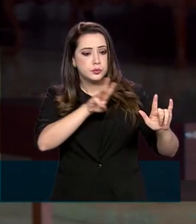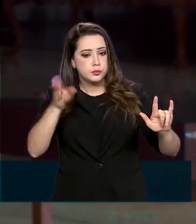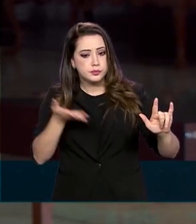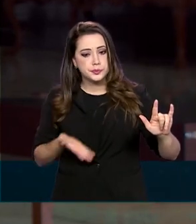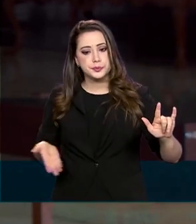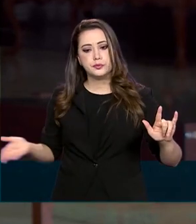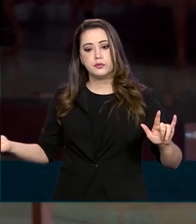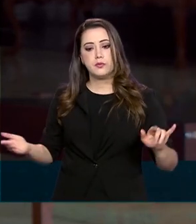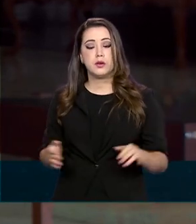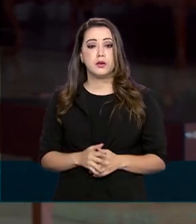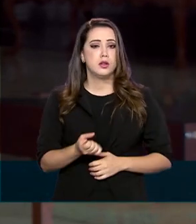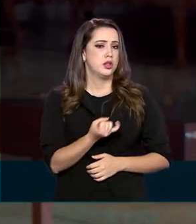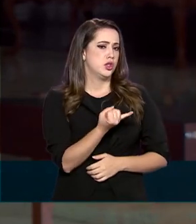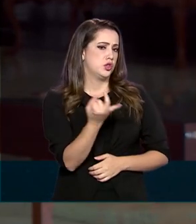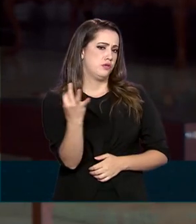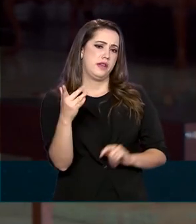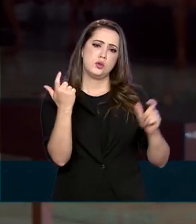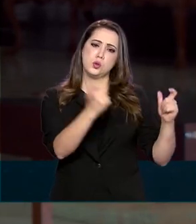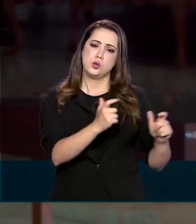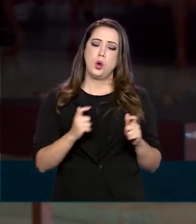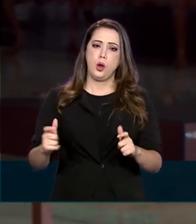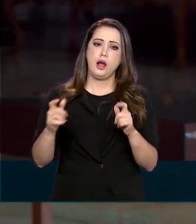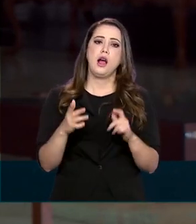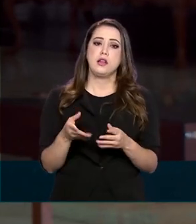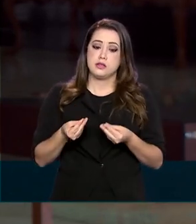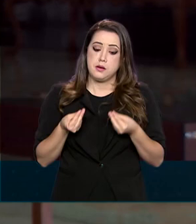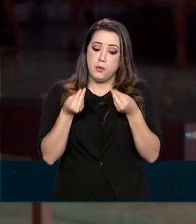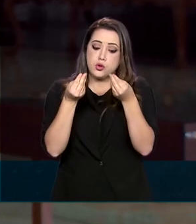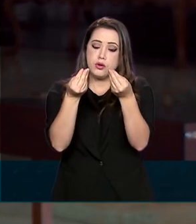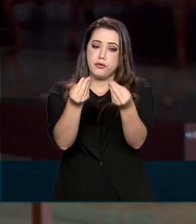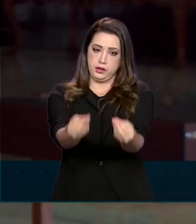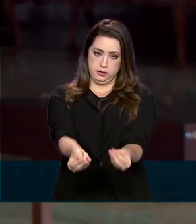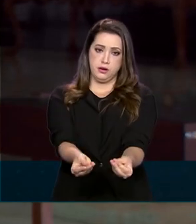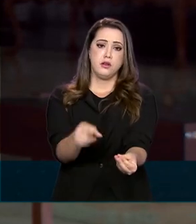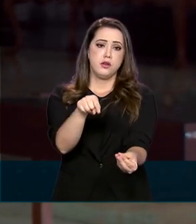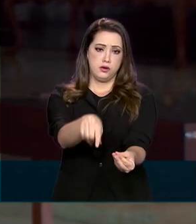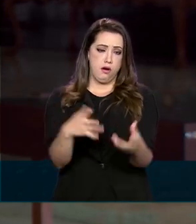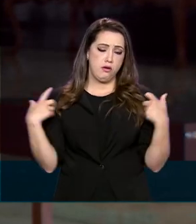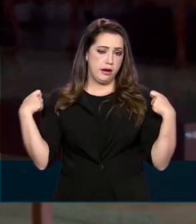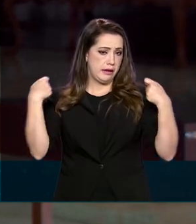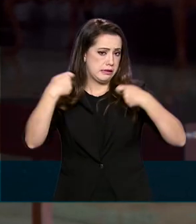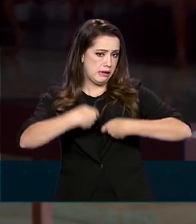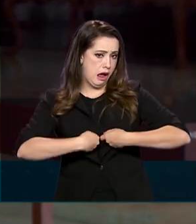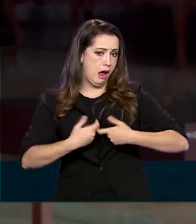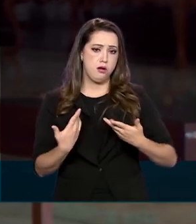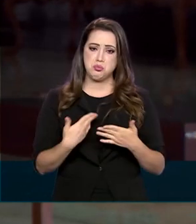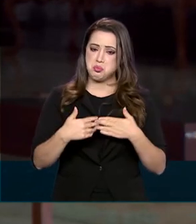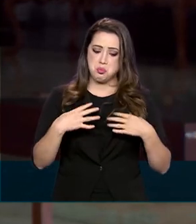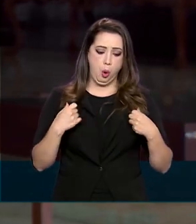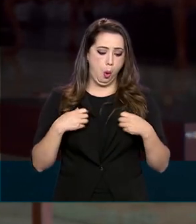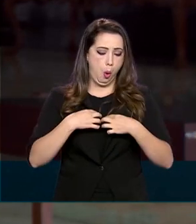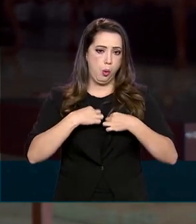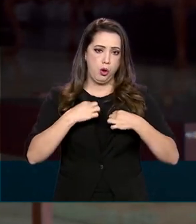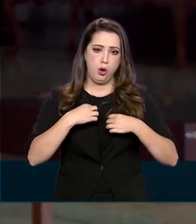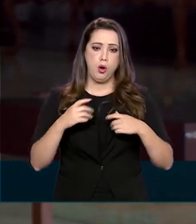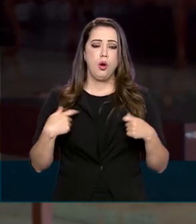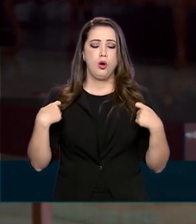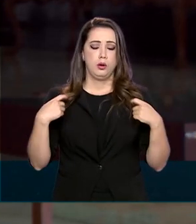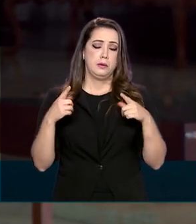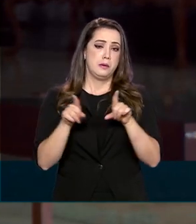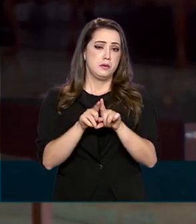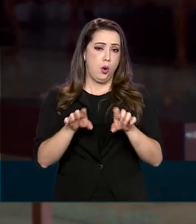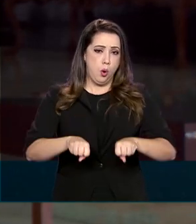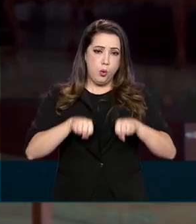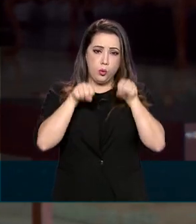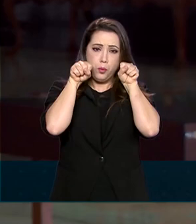patriavoluntaria.org vários locais de coleta, pontos de coleta, onde você pode doar seu agasalho, seu casaco ou um cobertor. Quem